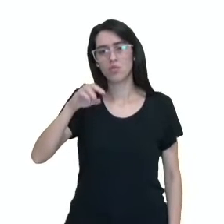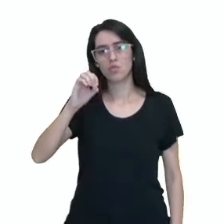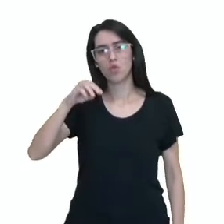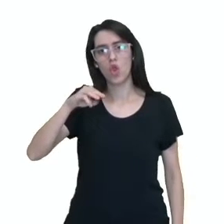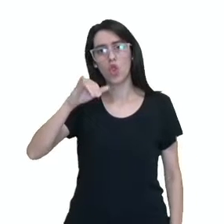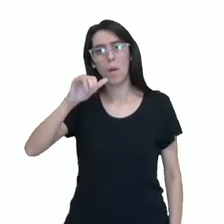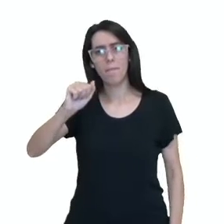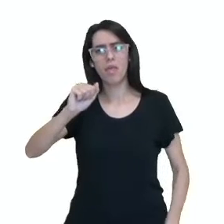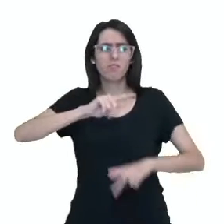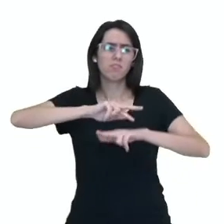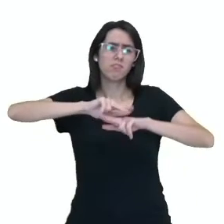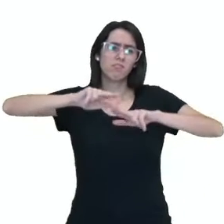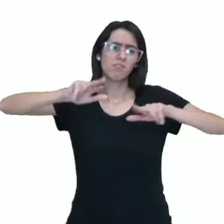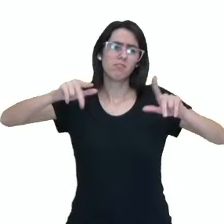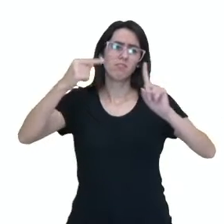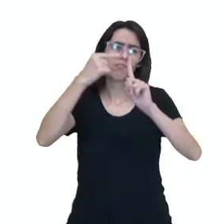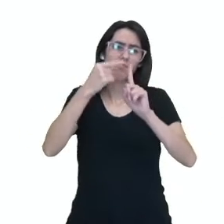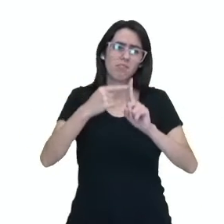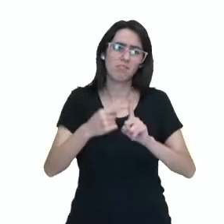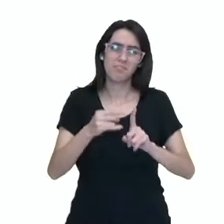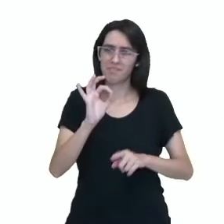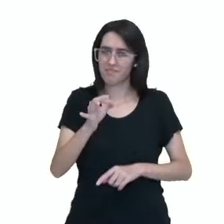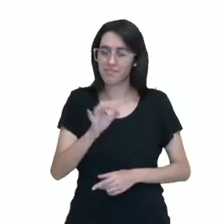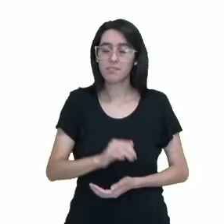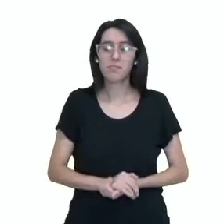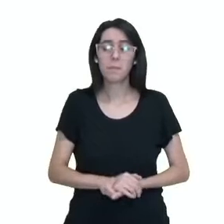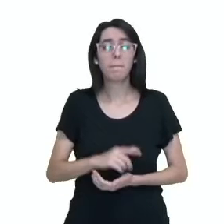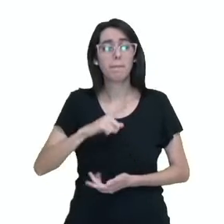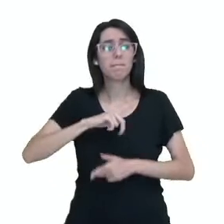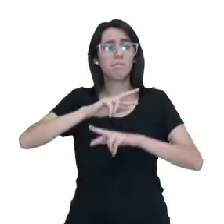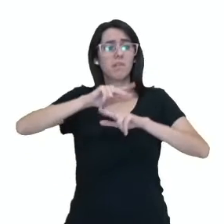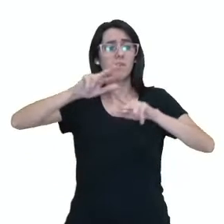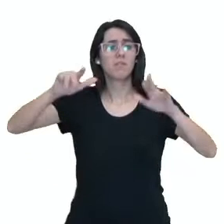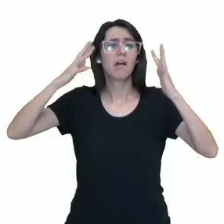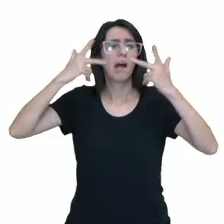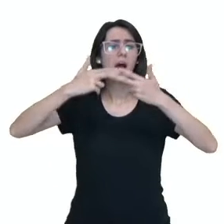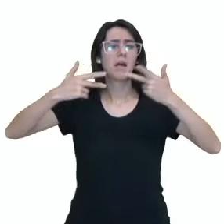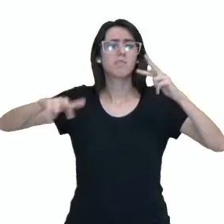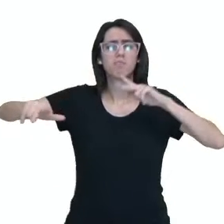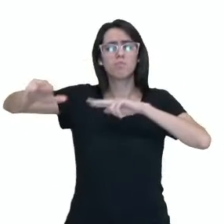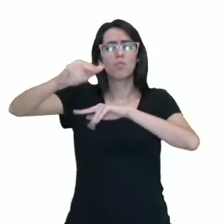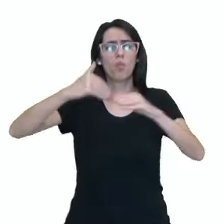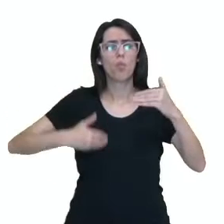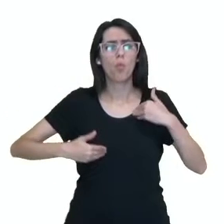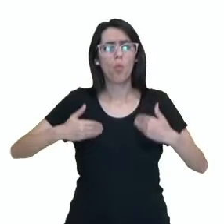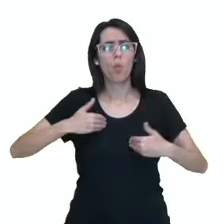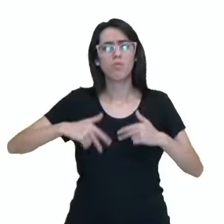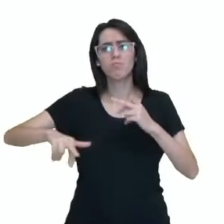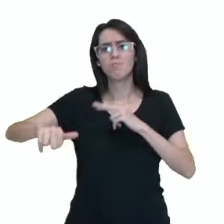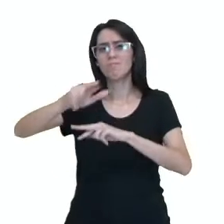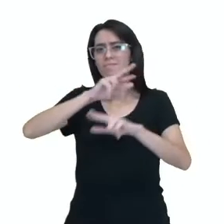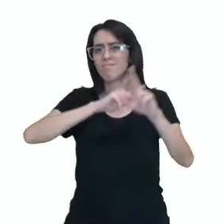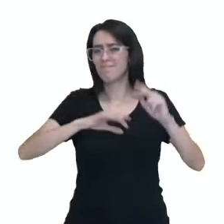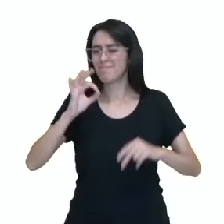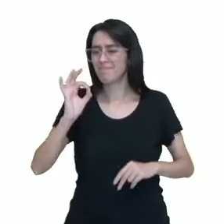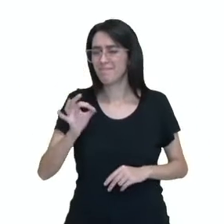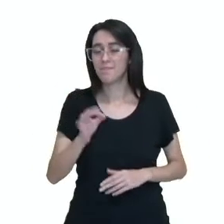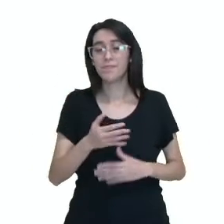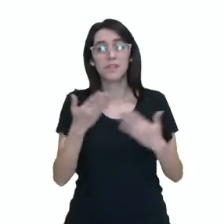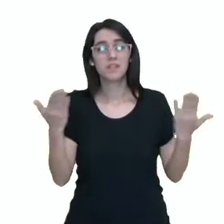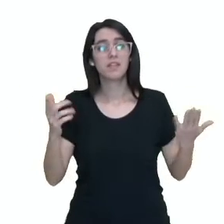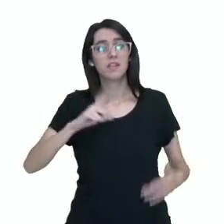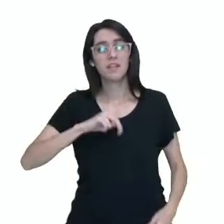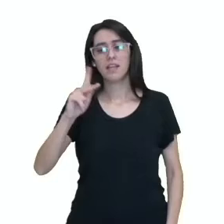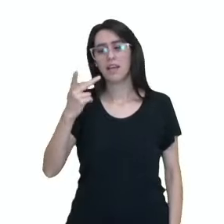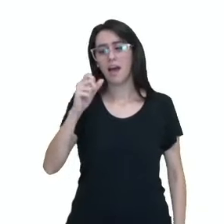de animais que tem essa característica principal, e uma alta diversidade morfológica e ecológica. Então aqui a gente tem